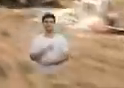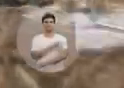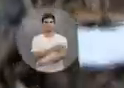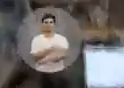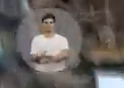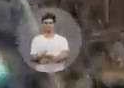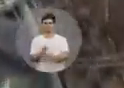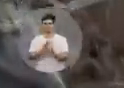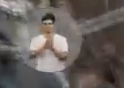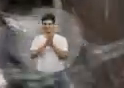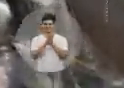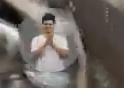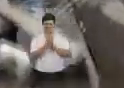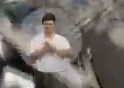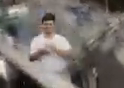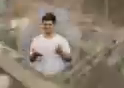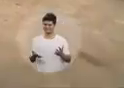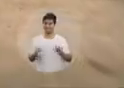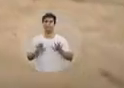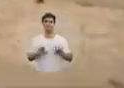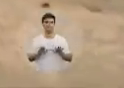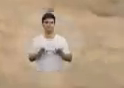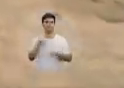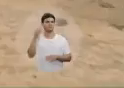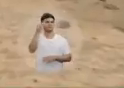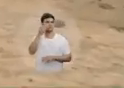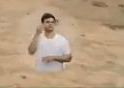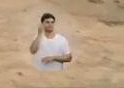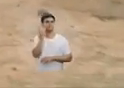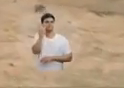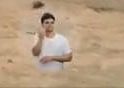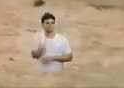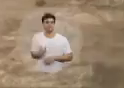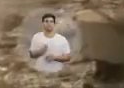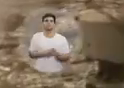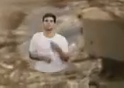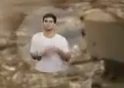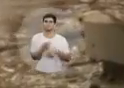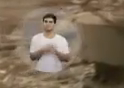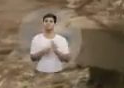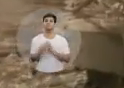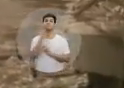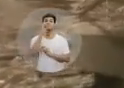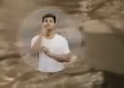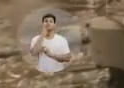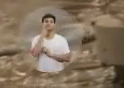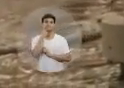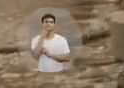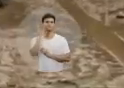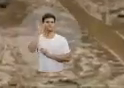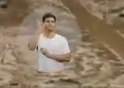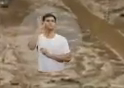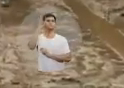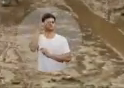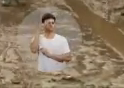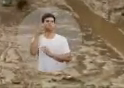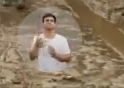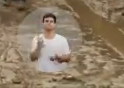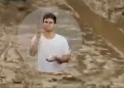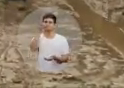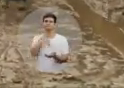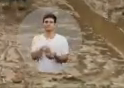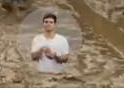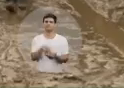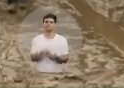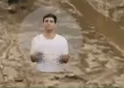Branco ficou devastada. Mas com a sua experiência de gestor público, Marcos Alexandre estava preparado